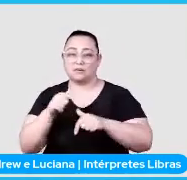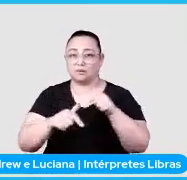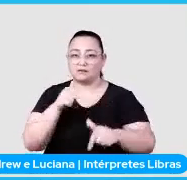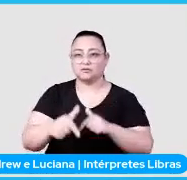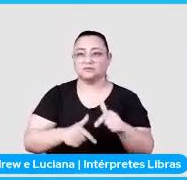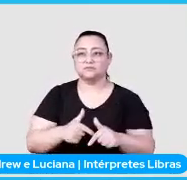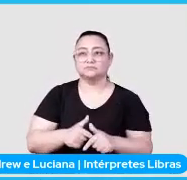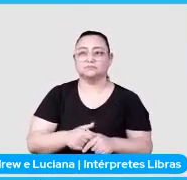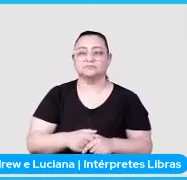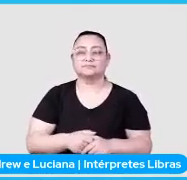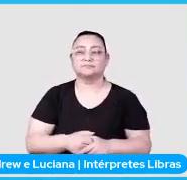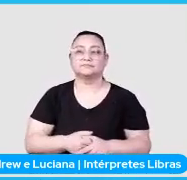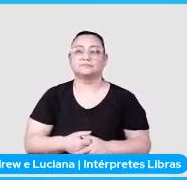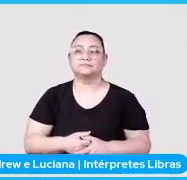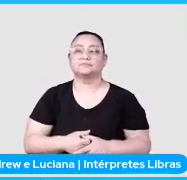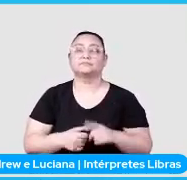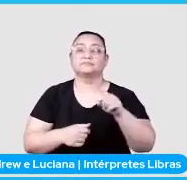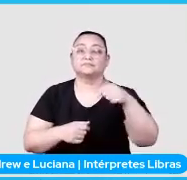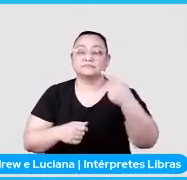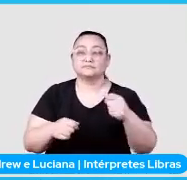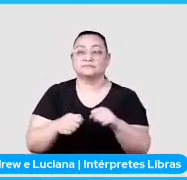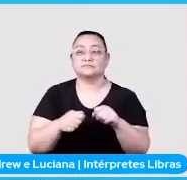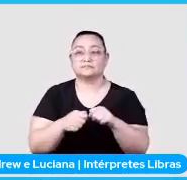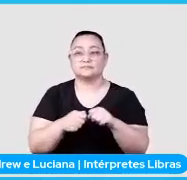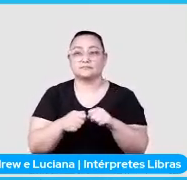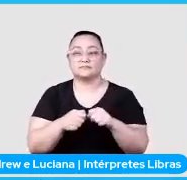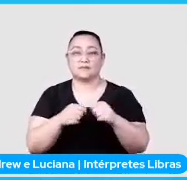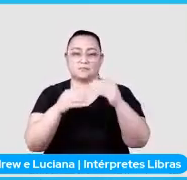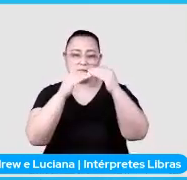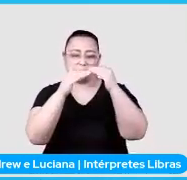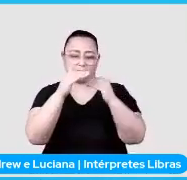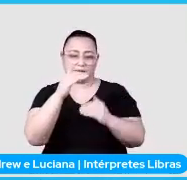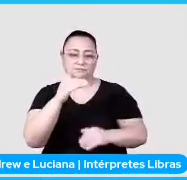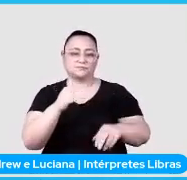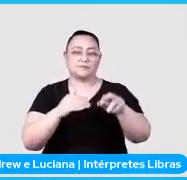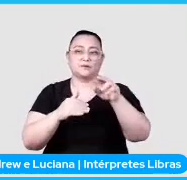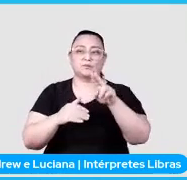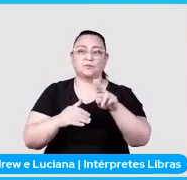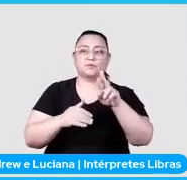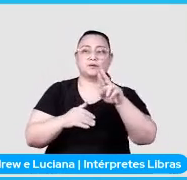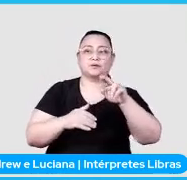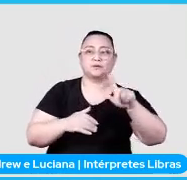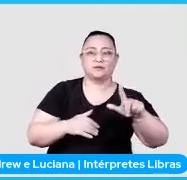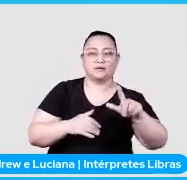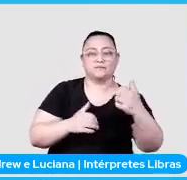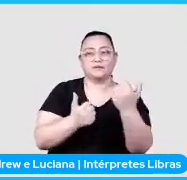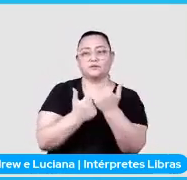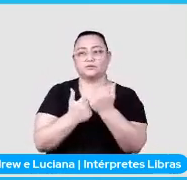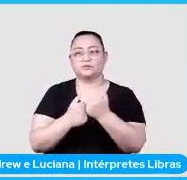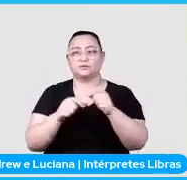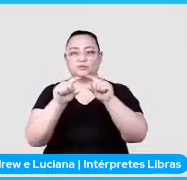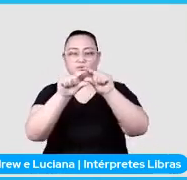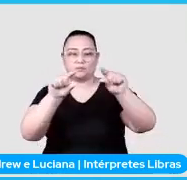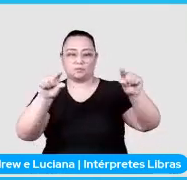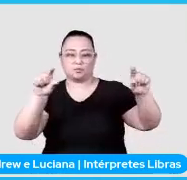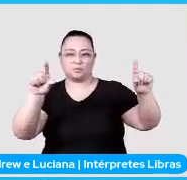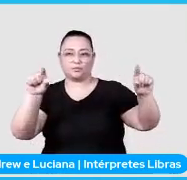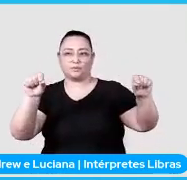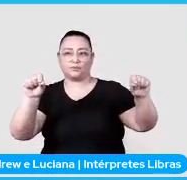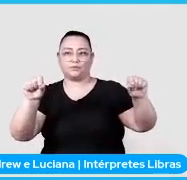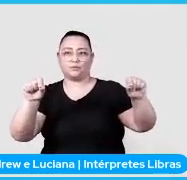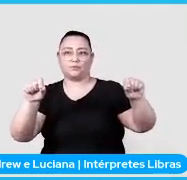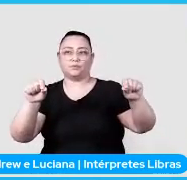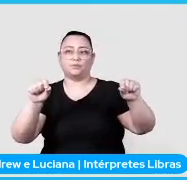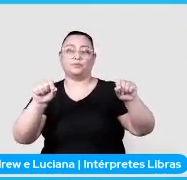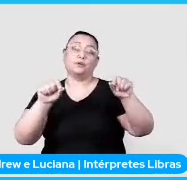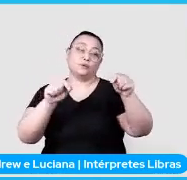Eita. Depois que você pega essa API key, você acessa essa URL bem aqui e substitui esse token pelo token que o